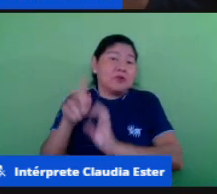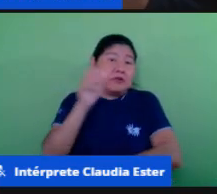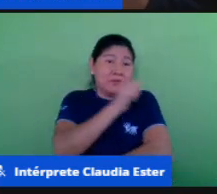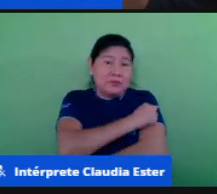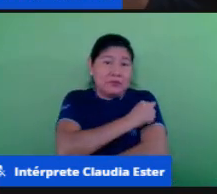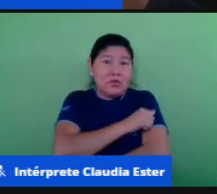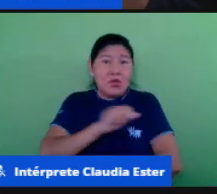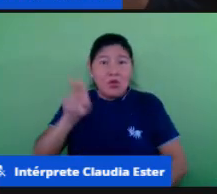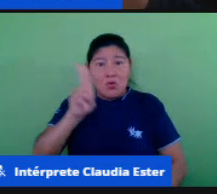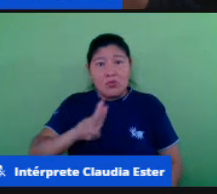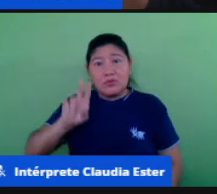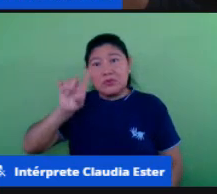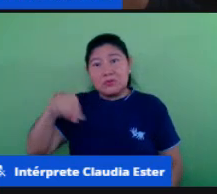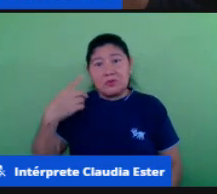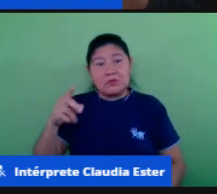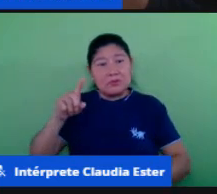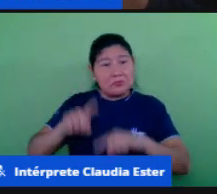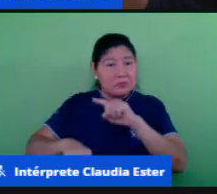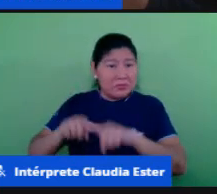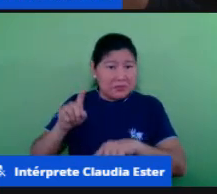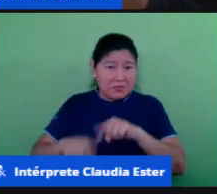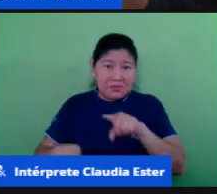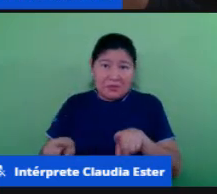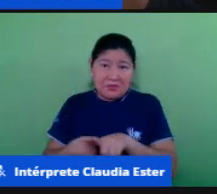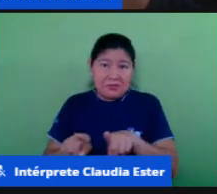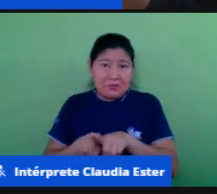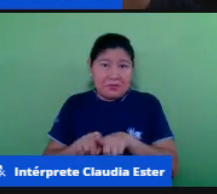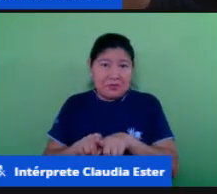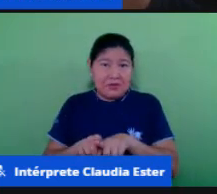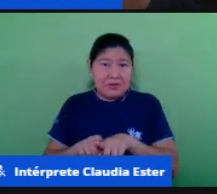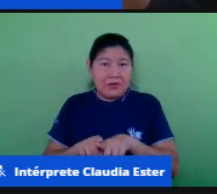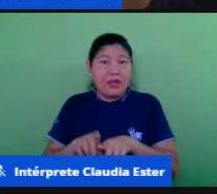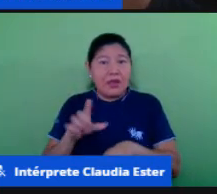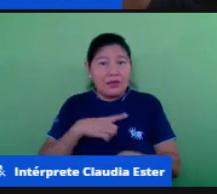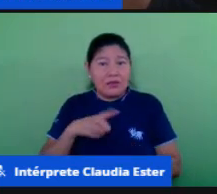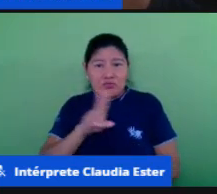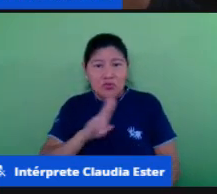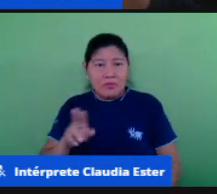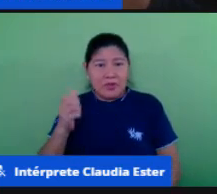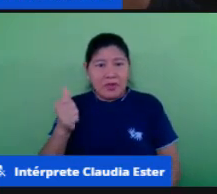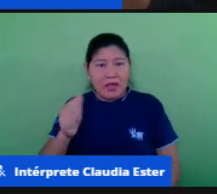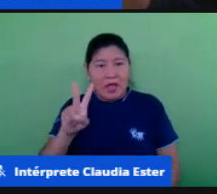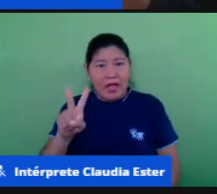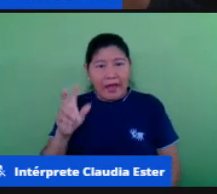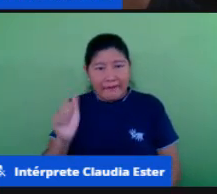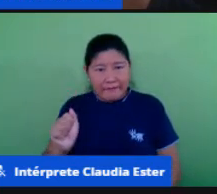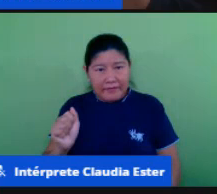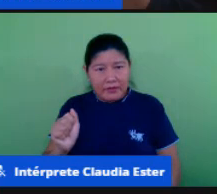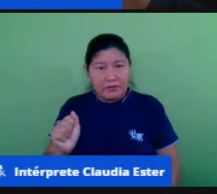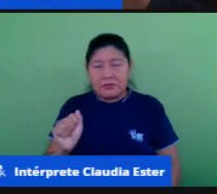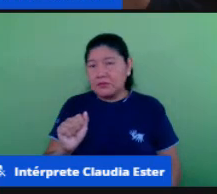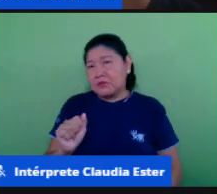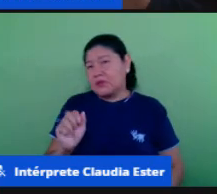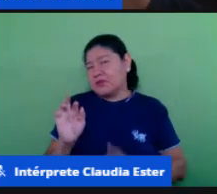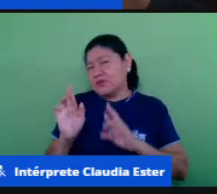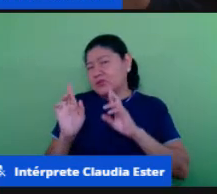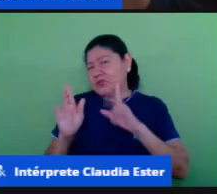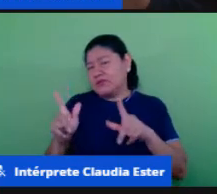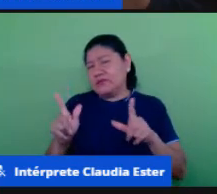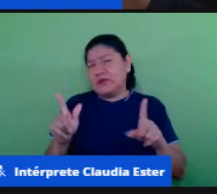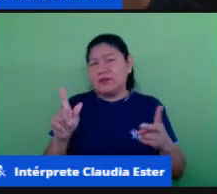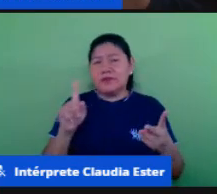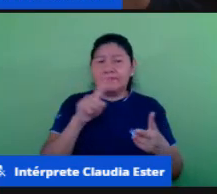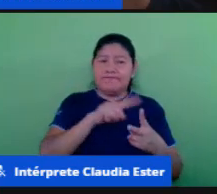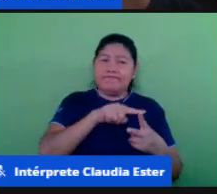nós fazemos uso mas uma ferramenta AVA e é com uma outra realidade diferente do